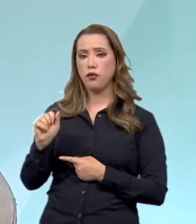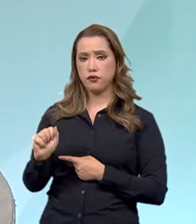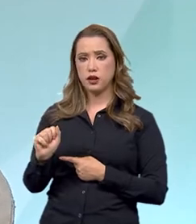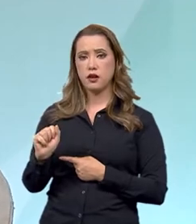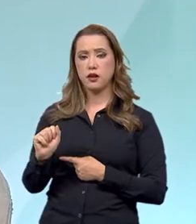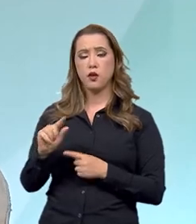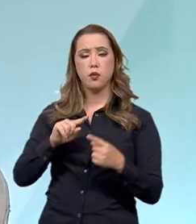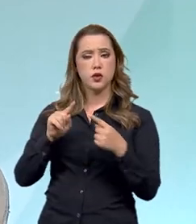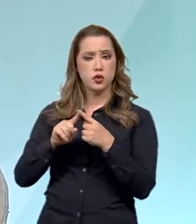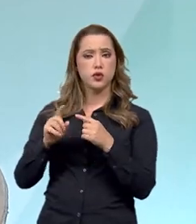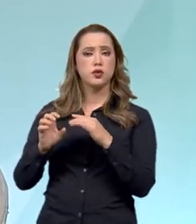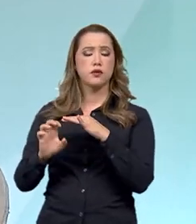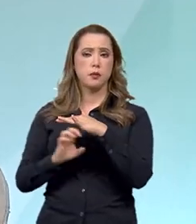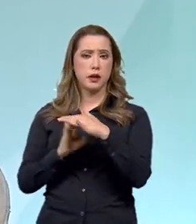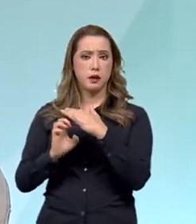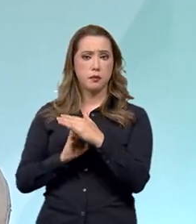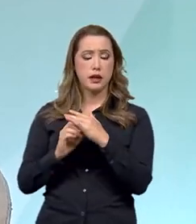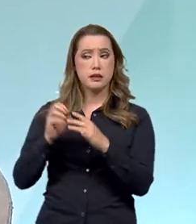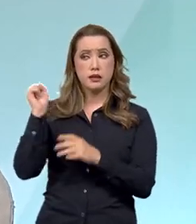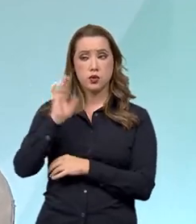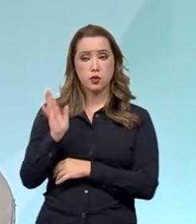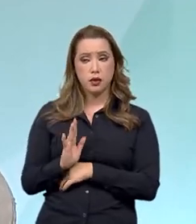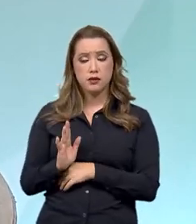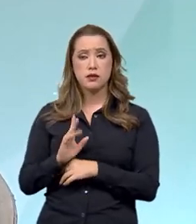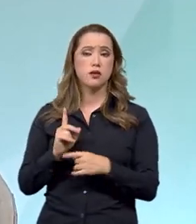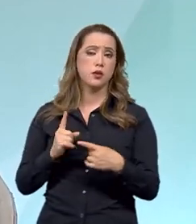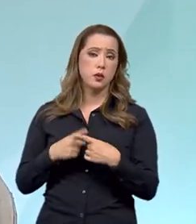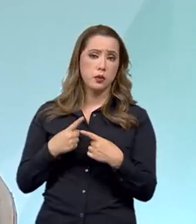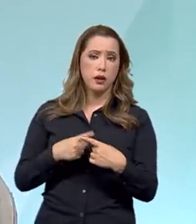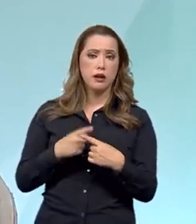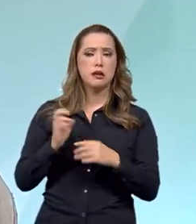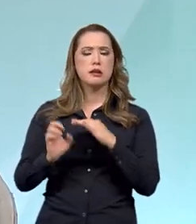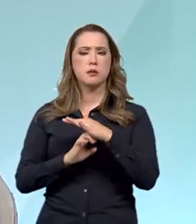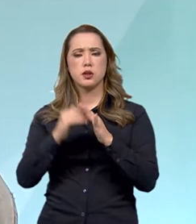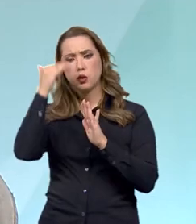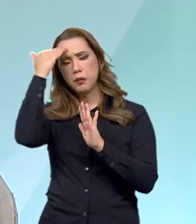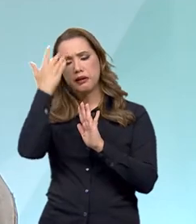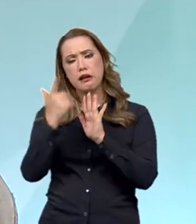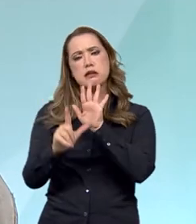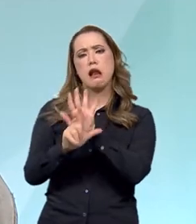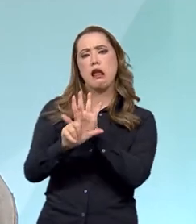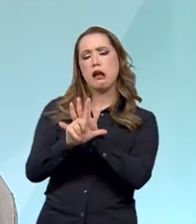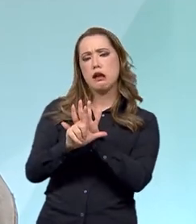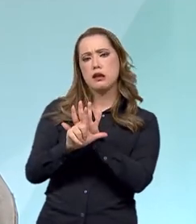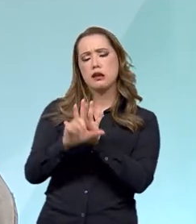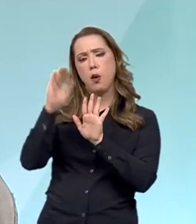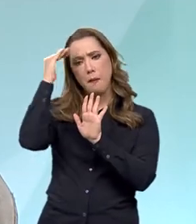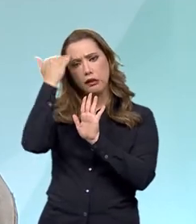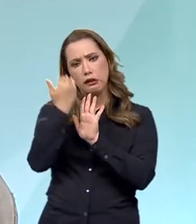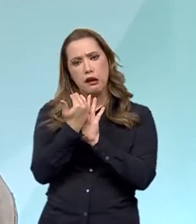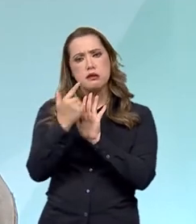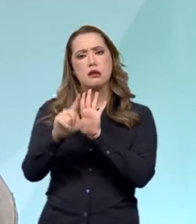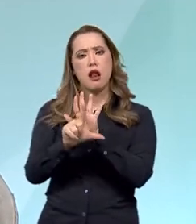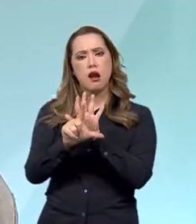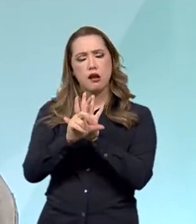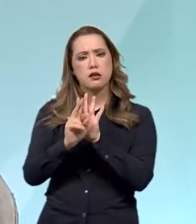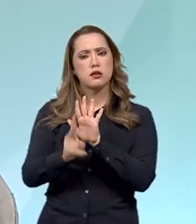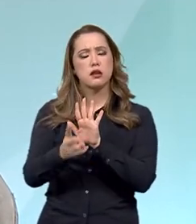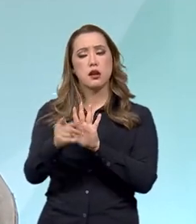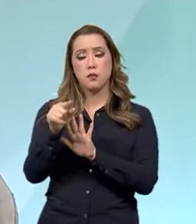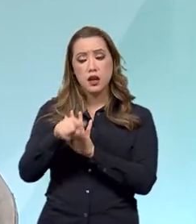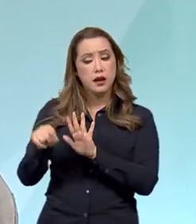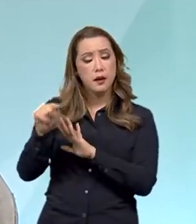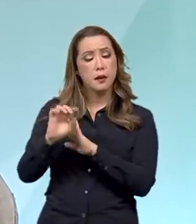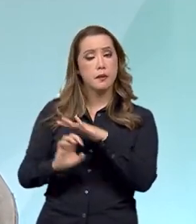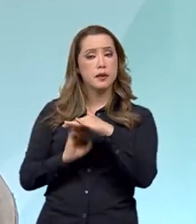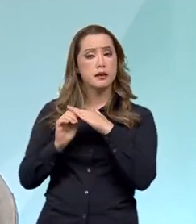empresas que buscam seguir exatamente o que está na legislação, ela entende que vale muito mais